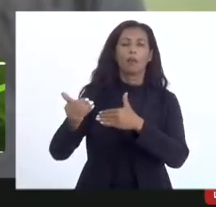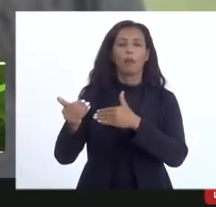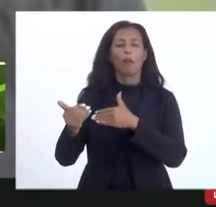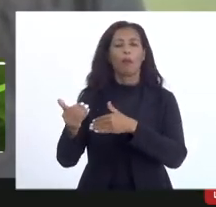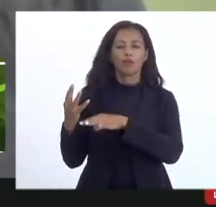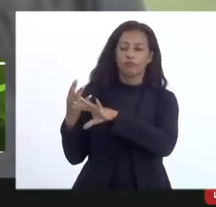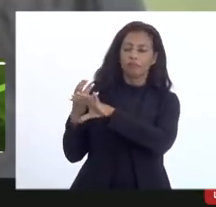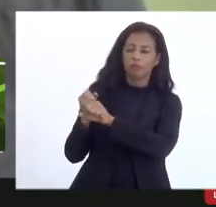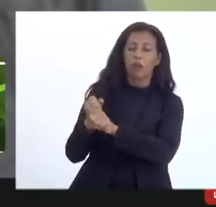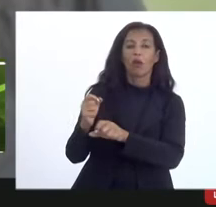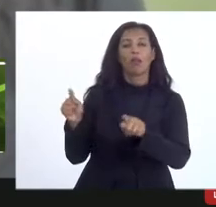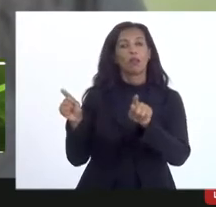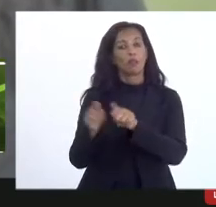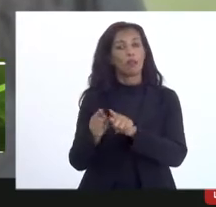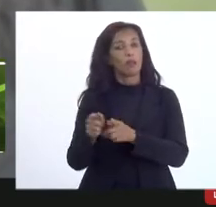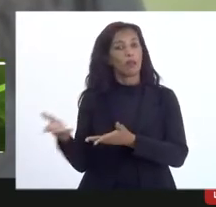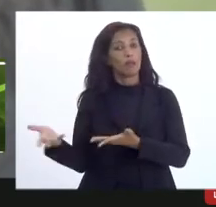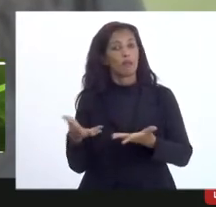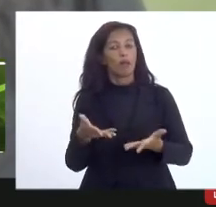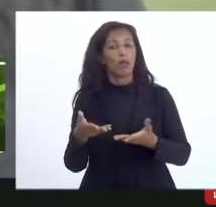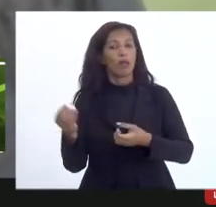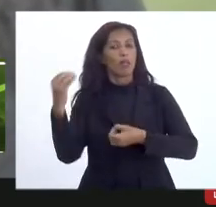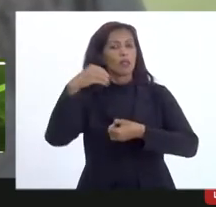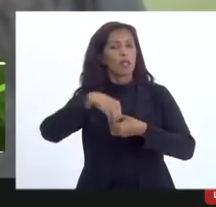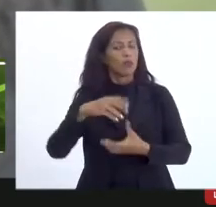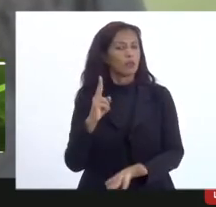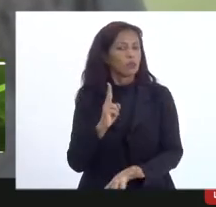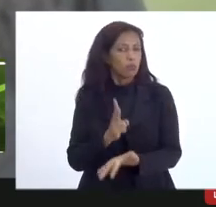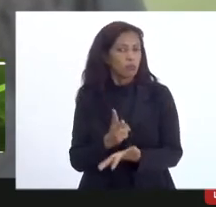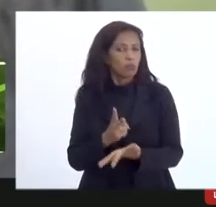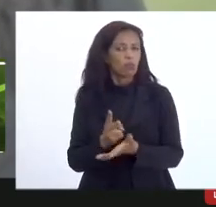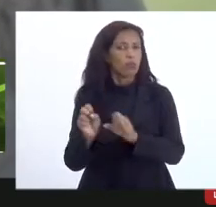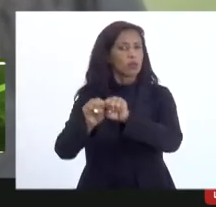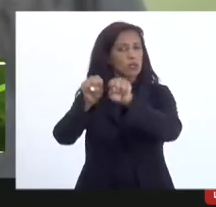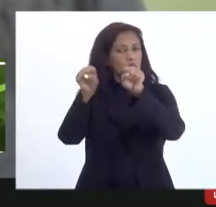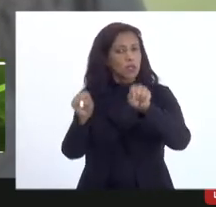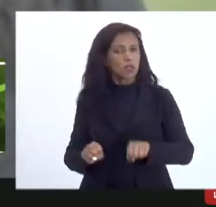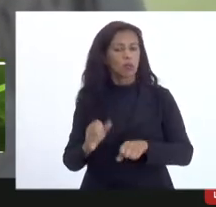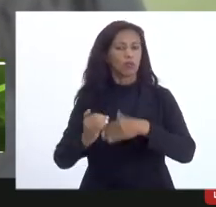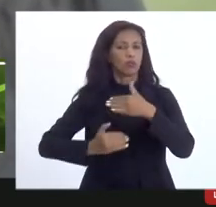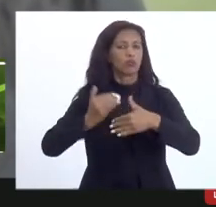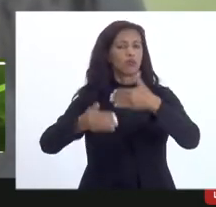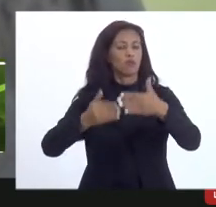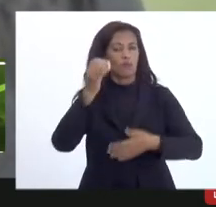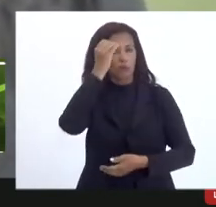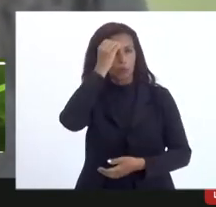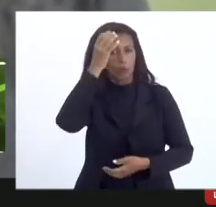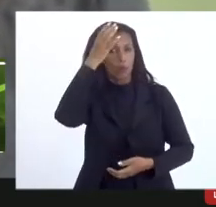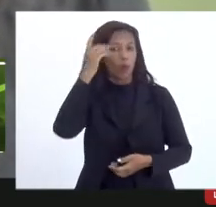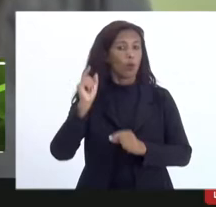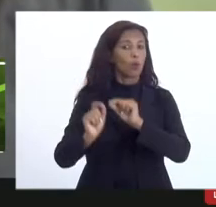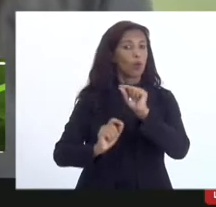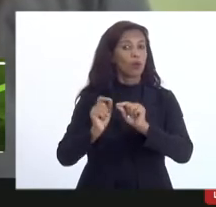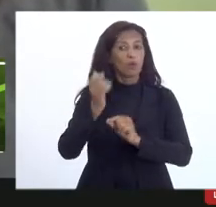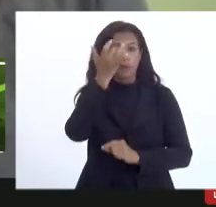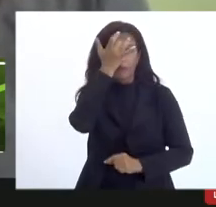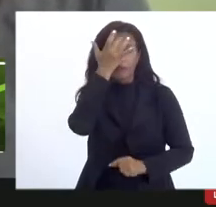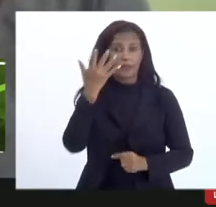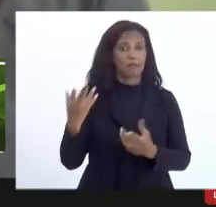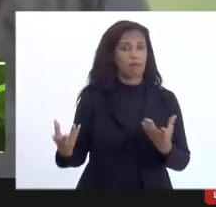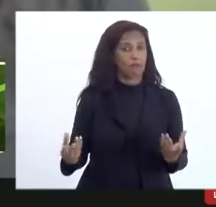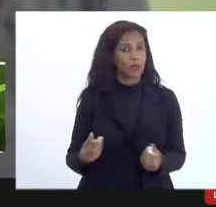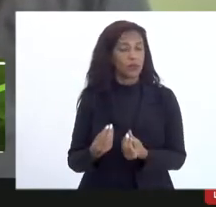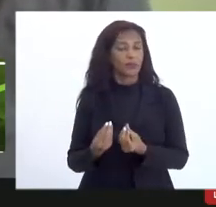de contas dele também será feita dentro do mesmo sistema do Desenvolve Cultura o que vai facilitar muito.